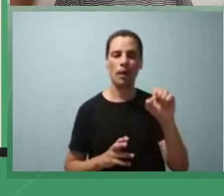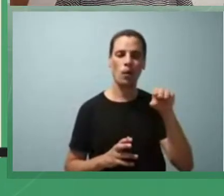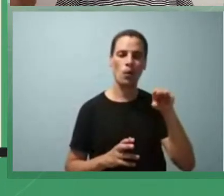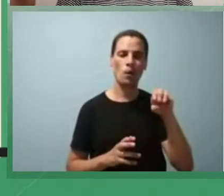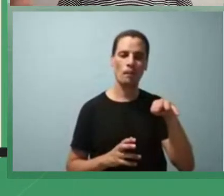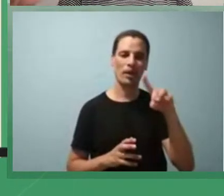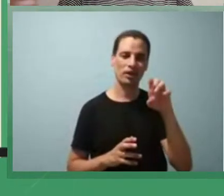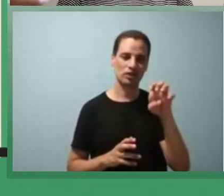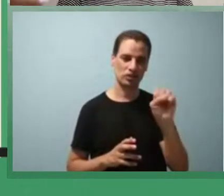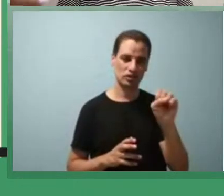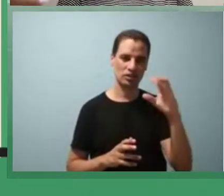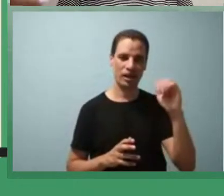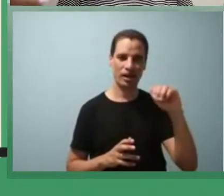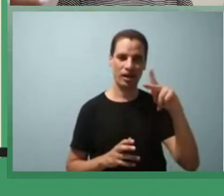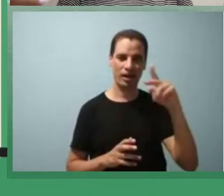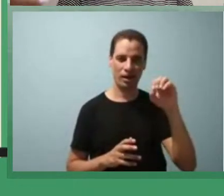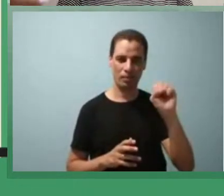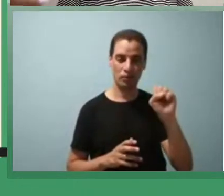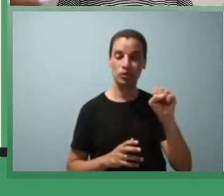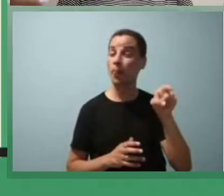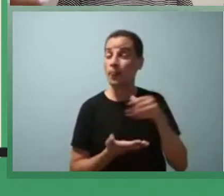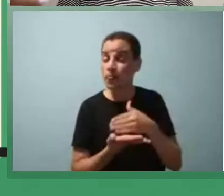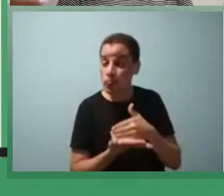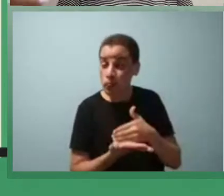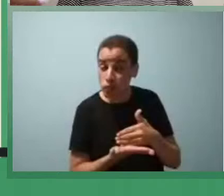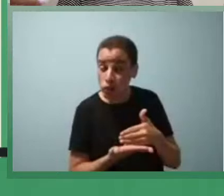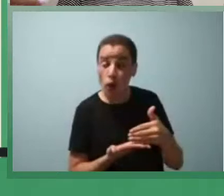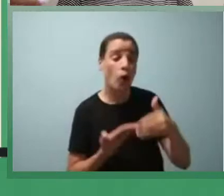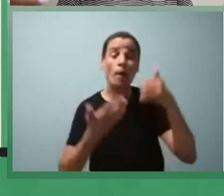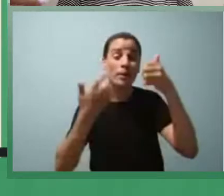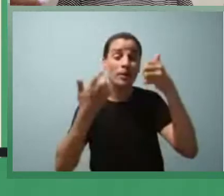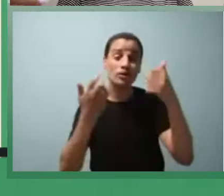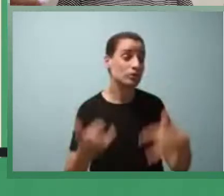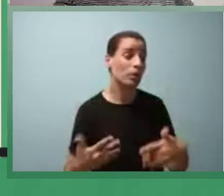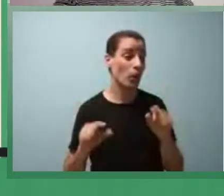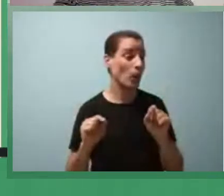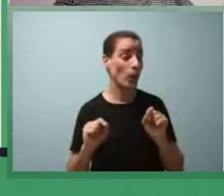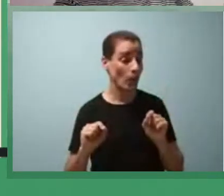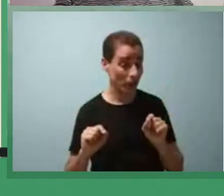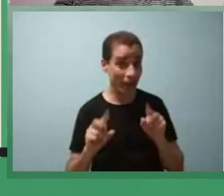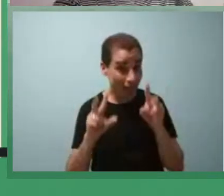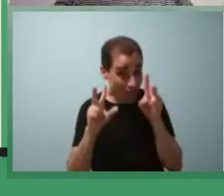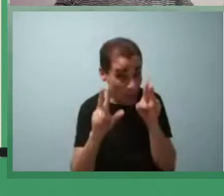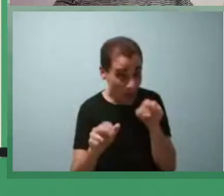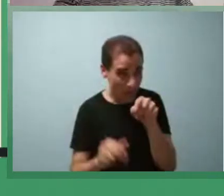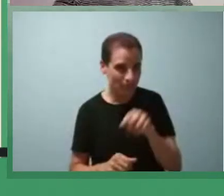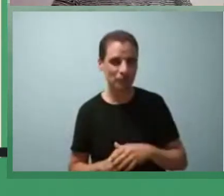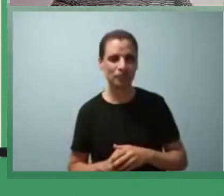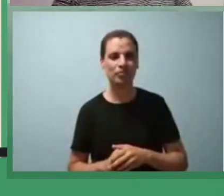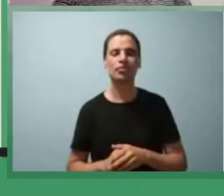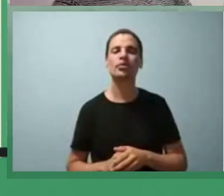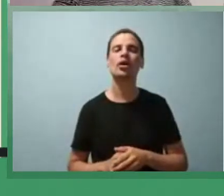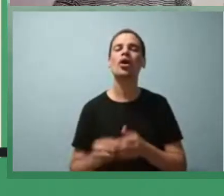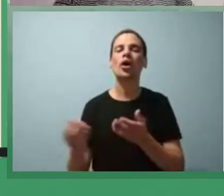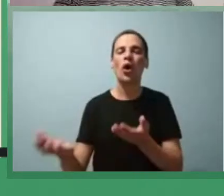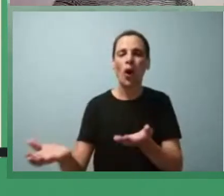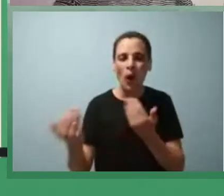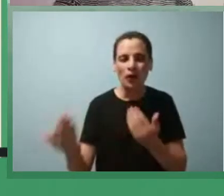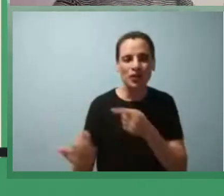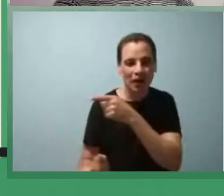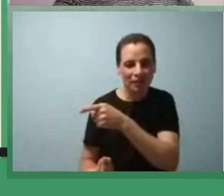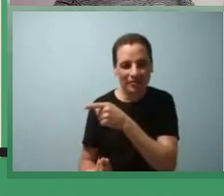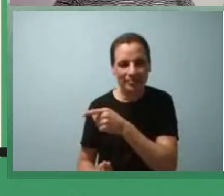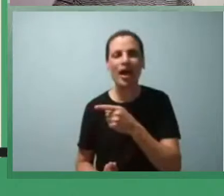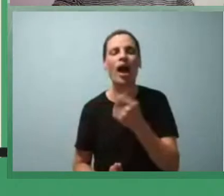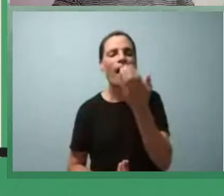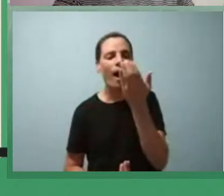bem no início dela dessa forma que está assim mesmo o jovem Pei alimentava desde a infância